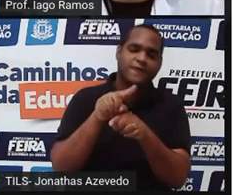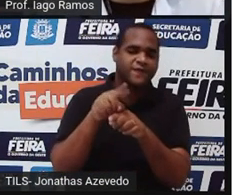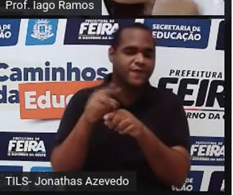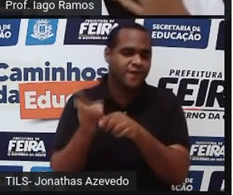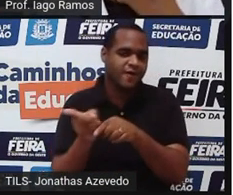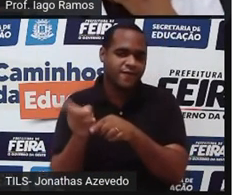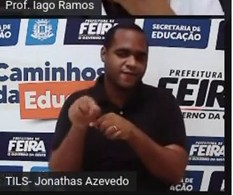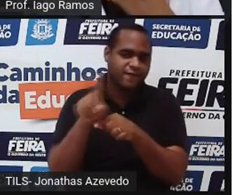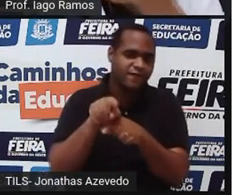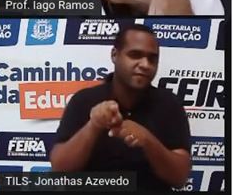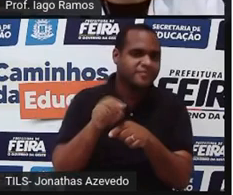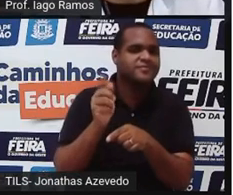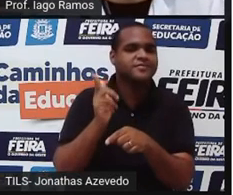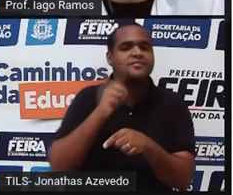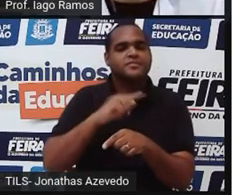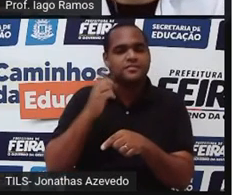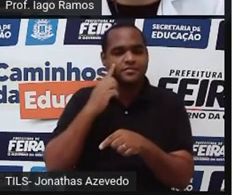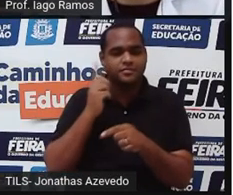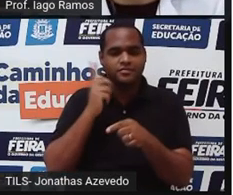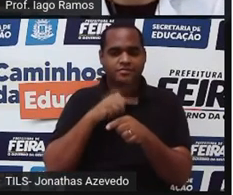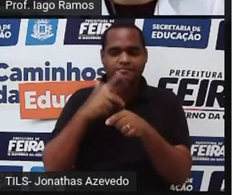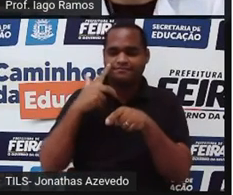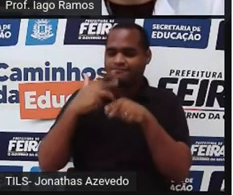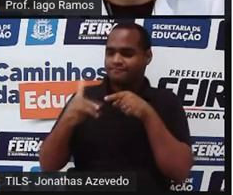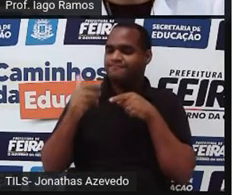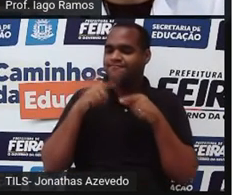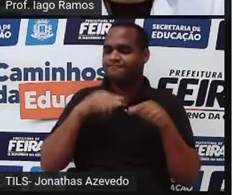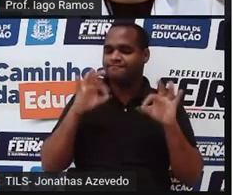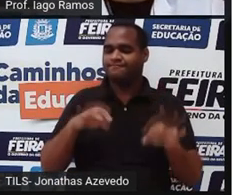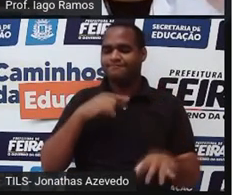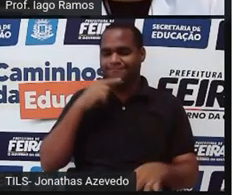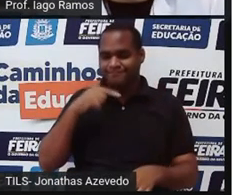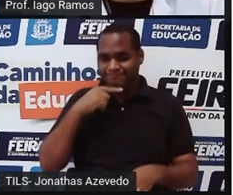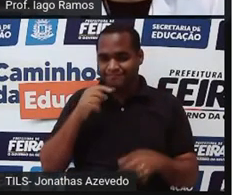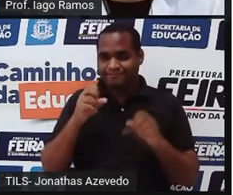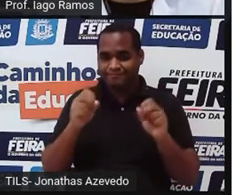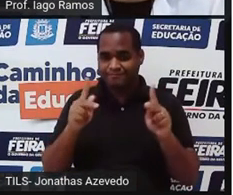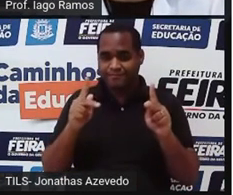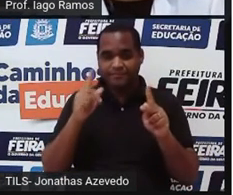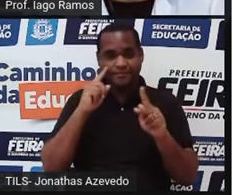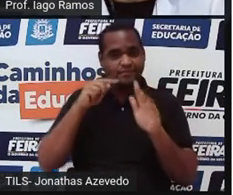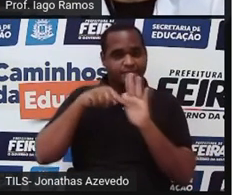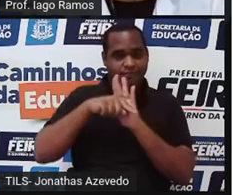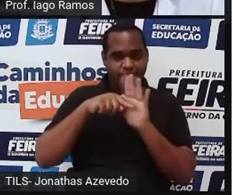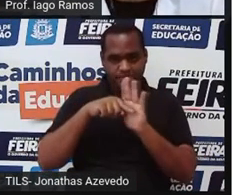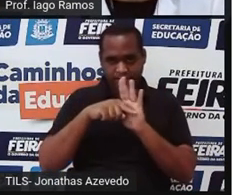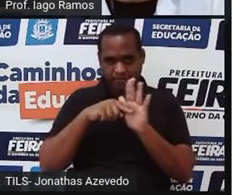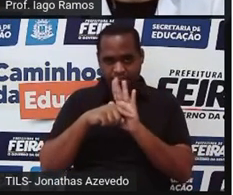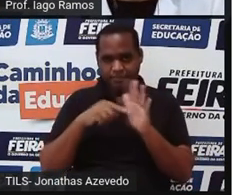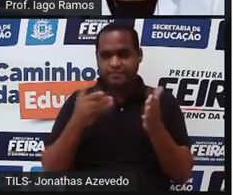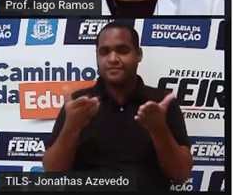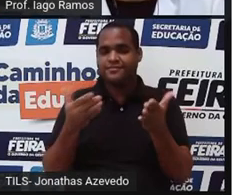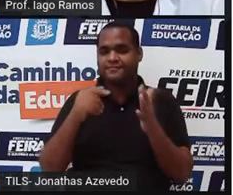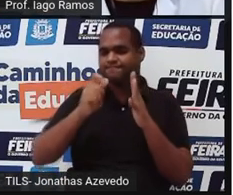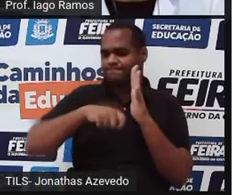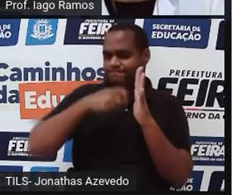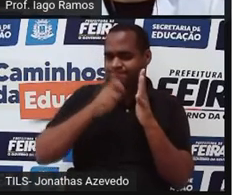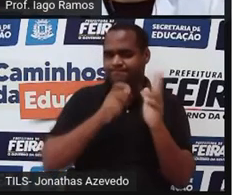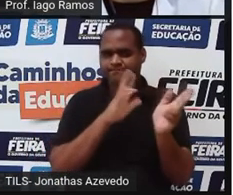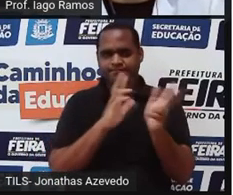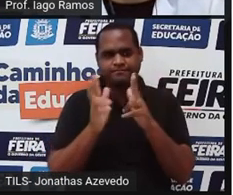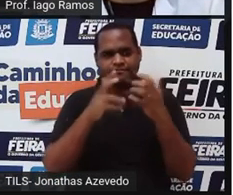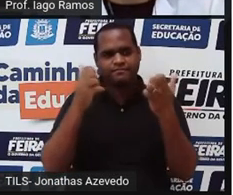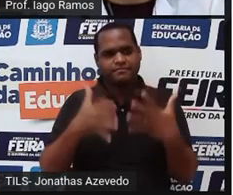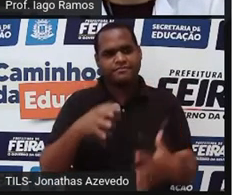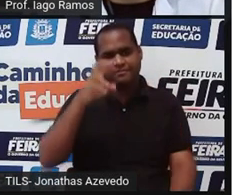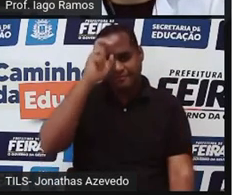consiga né? vencer essa sua duvidazinha ok? Hora da avaliação grave um áudio comentando sobre o